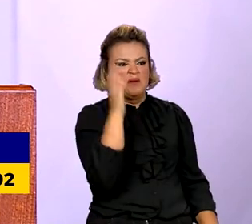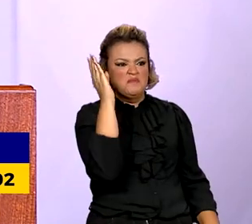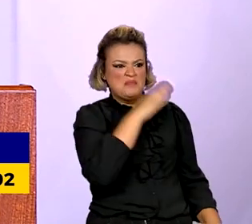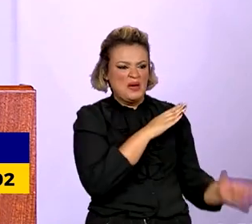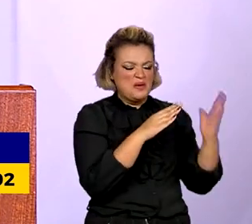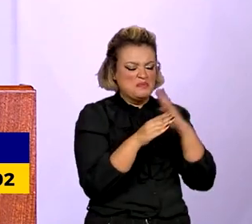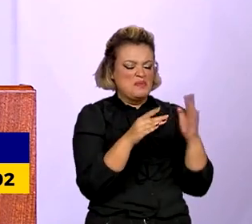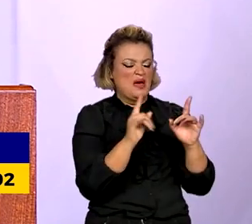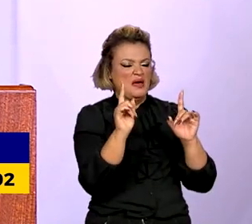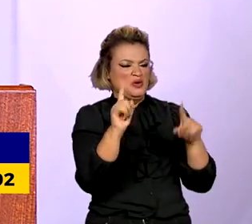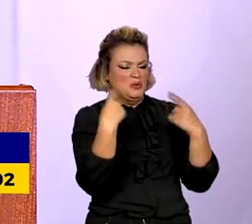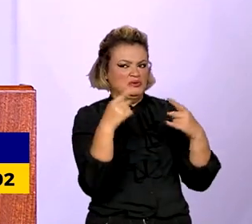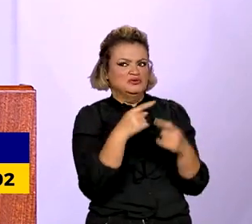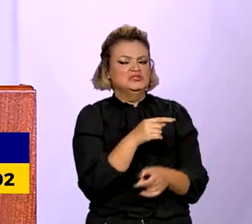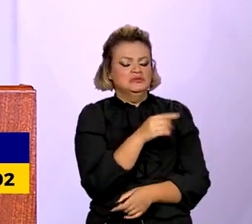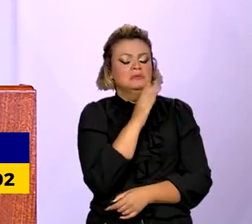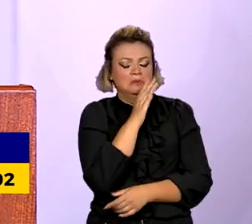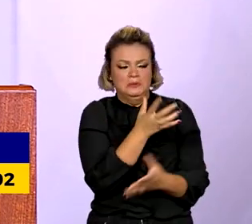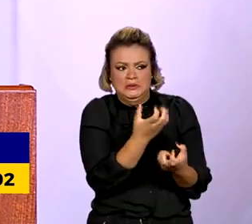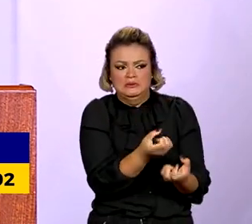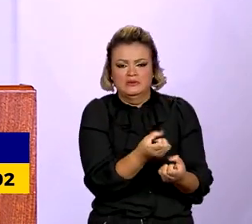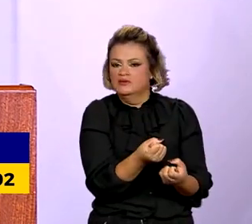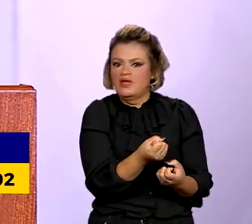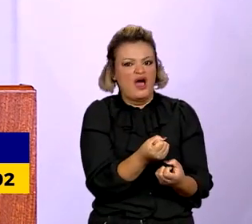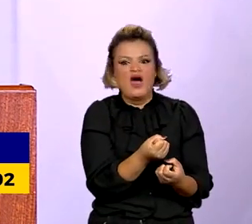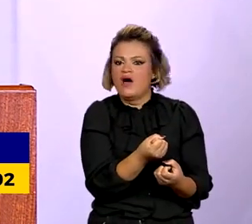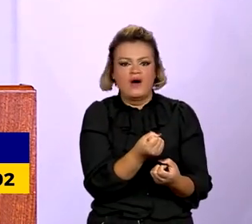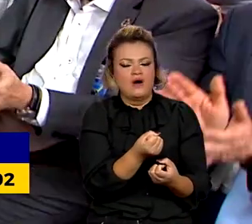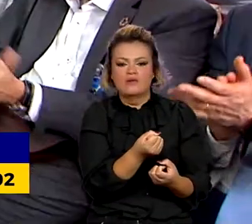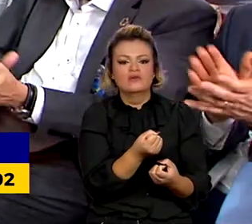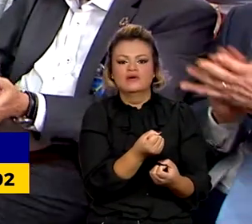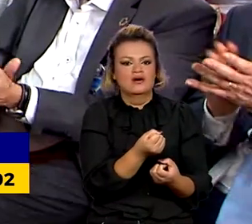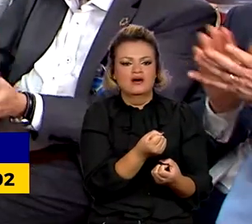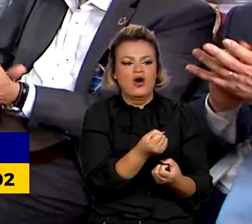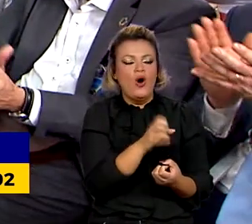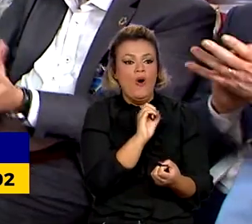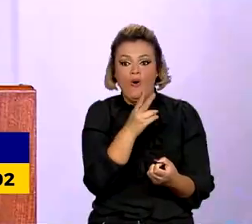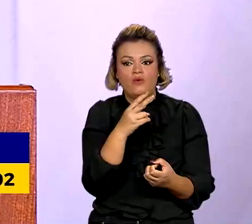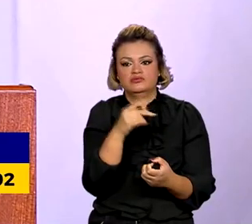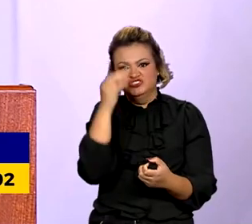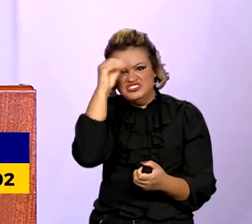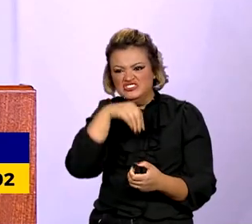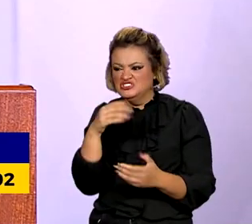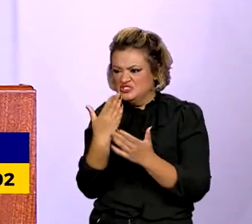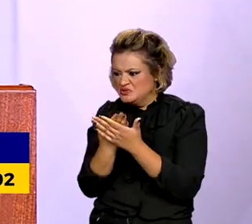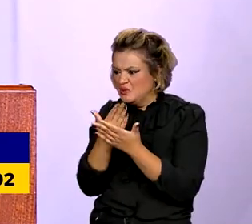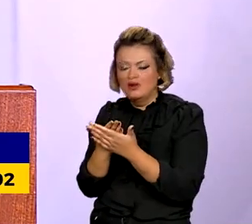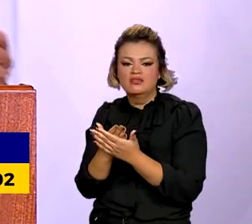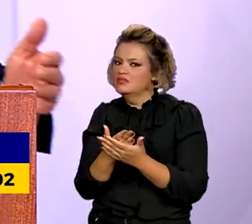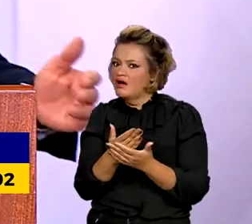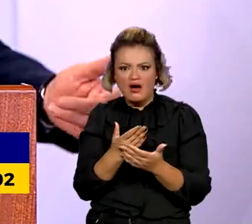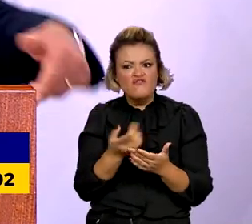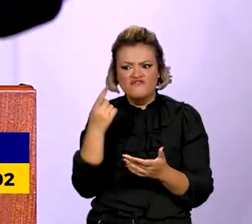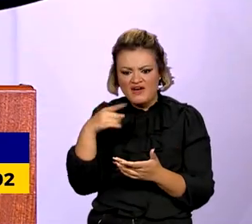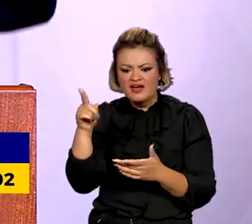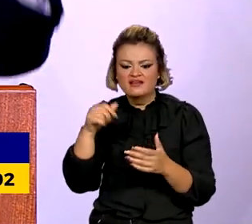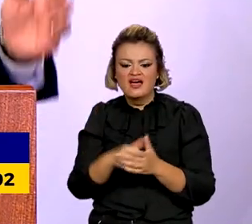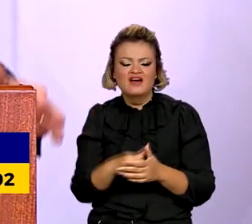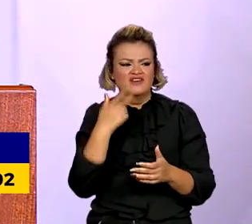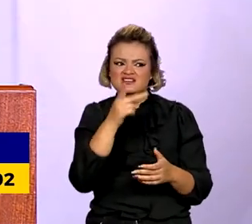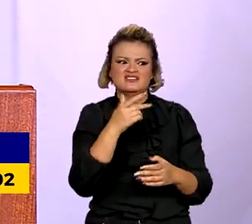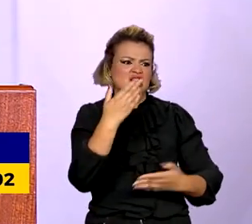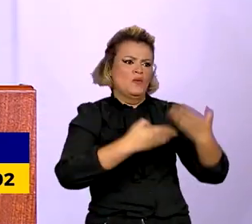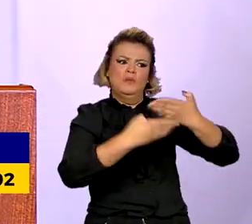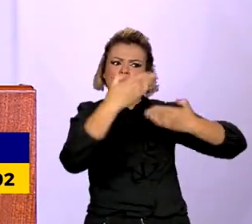fazendo ameaça. A gente tem que dar as aulas. Mas tem gente que acha que a solução é levantar o